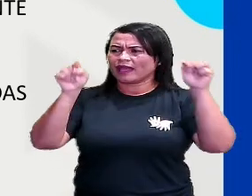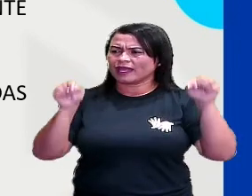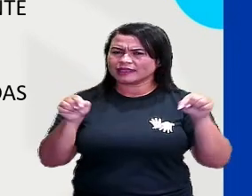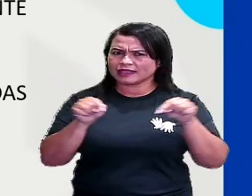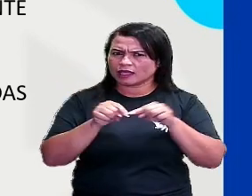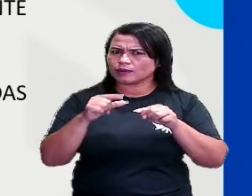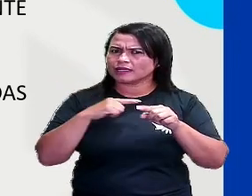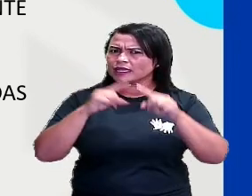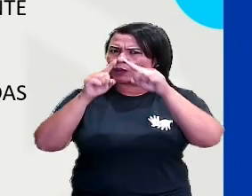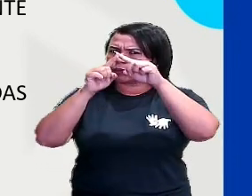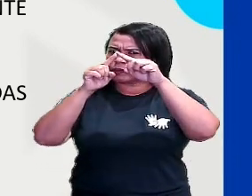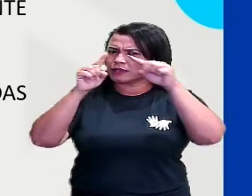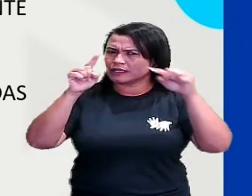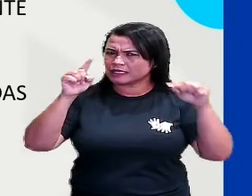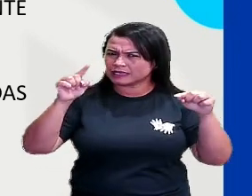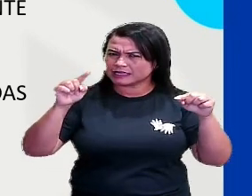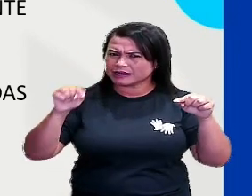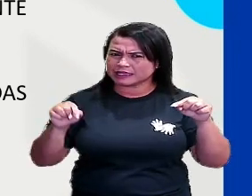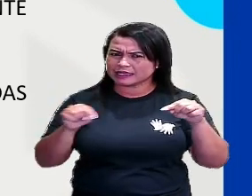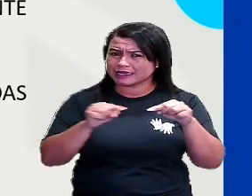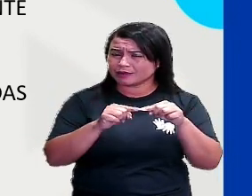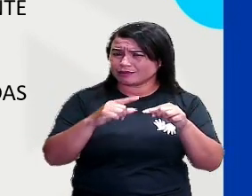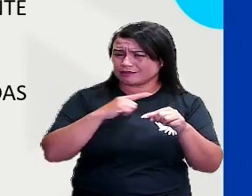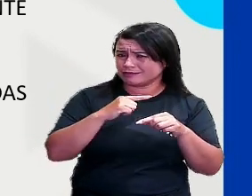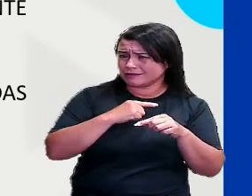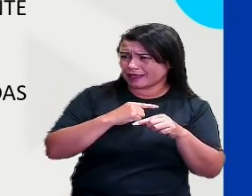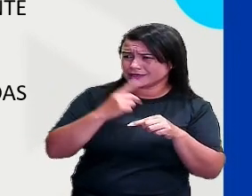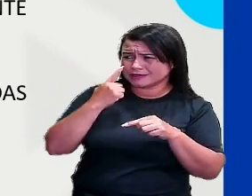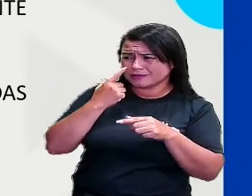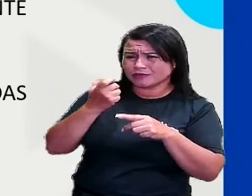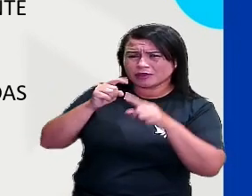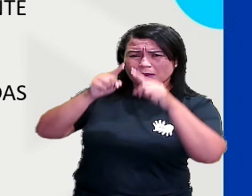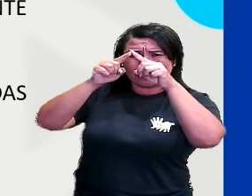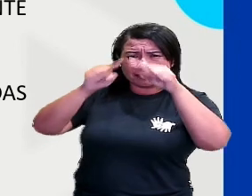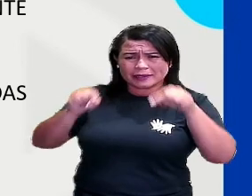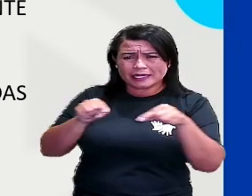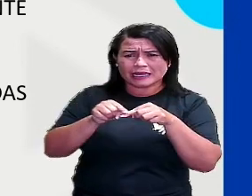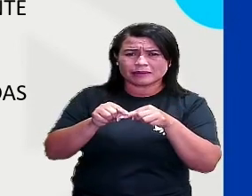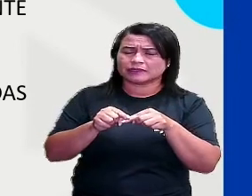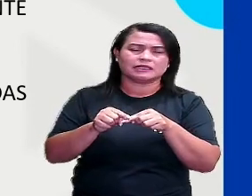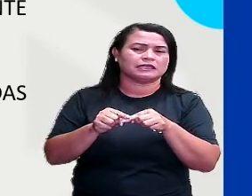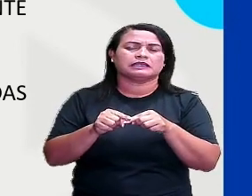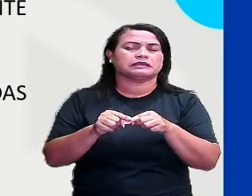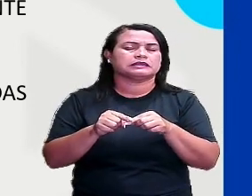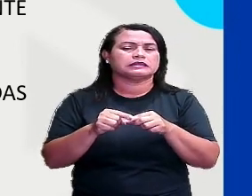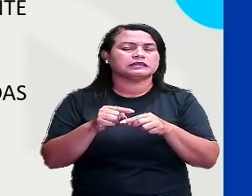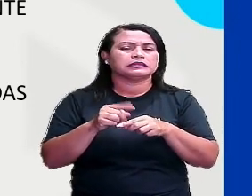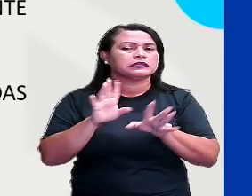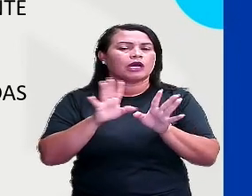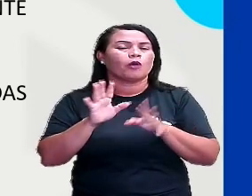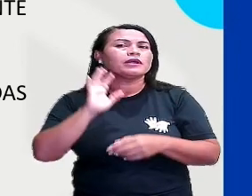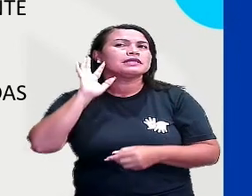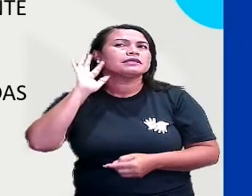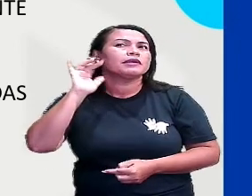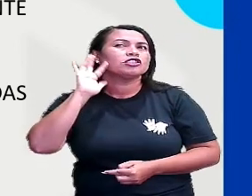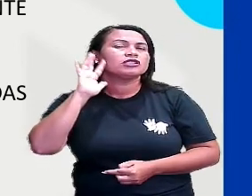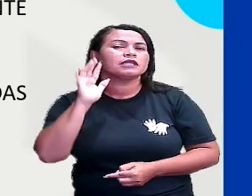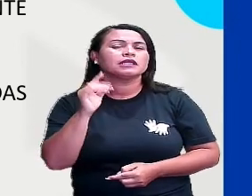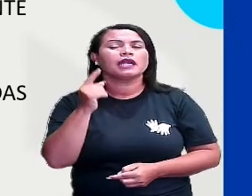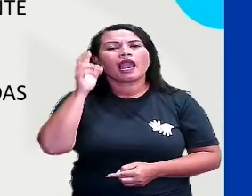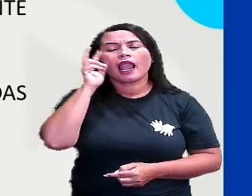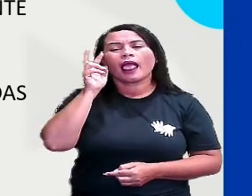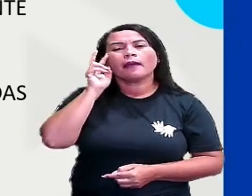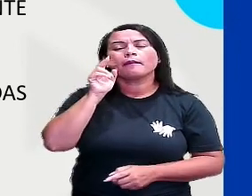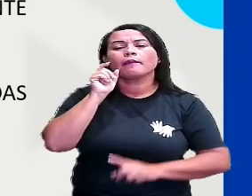professora, a gente não viu uma pirâmide. Mas imagina aí, eu não trouxe a imagem da pirâmide. Mas imagina aí a pirâmide, né?